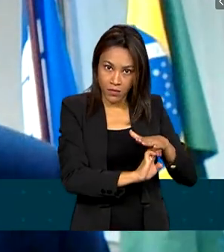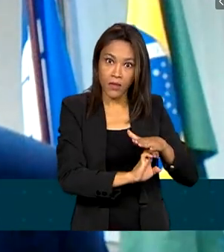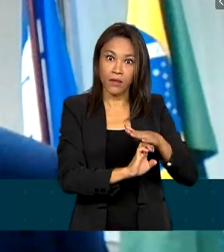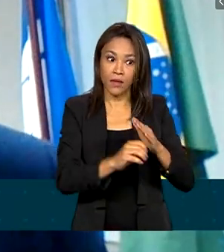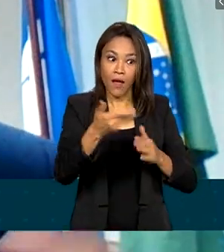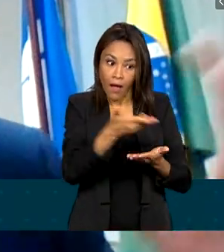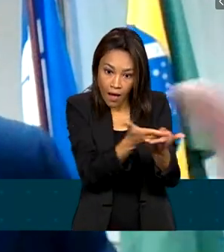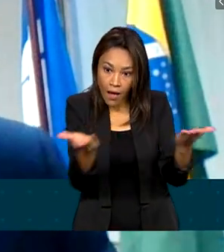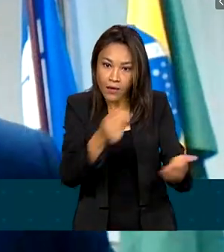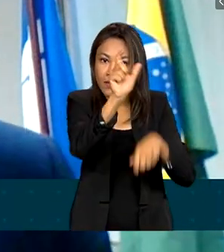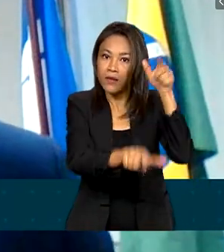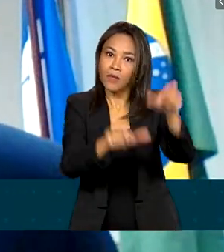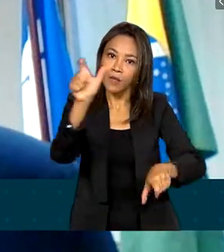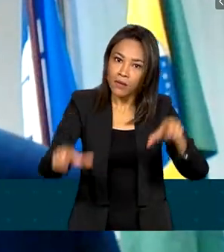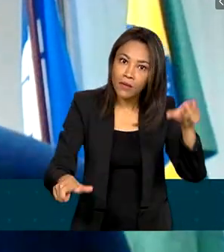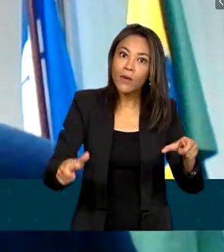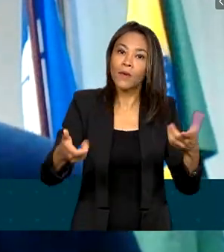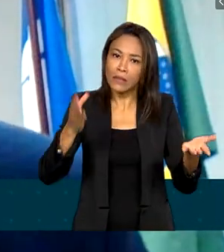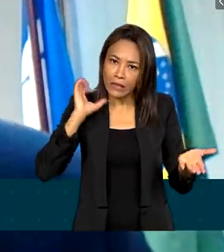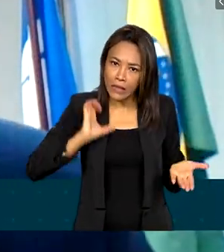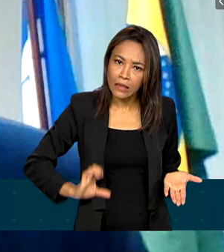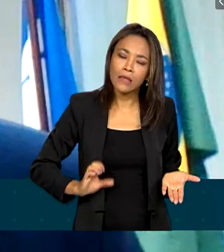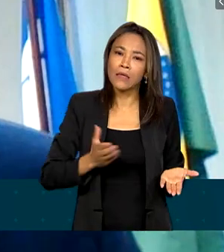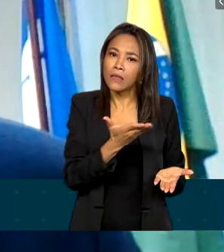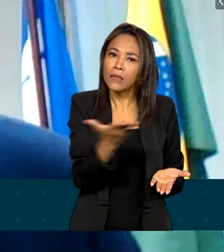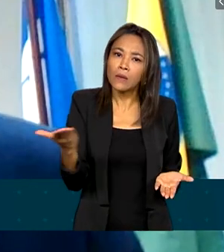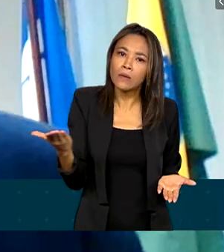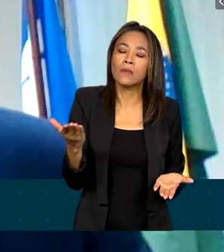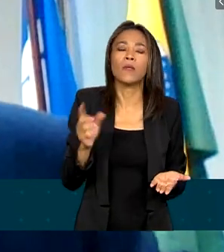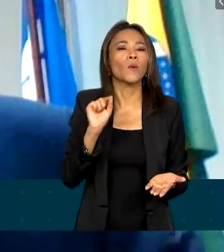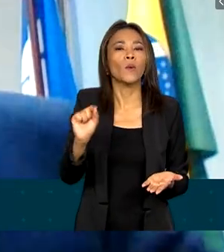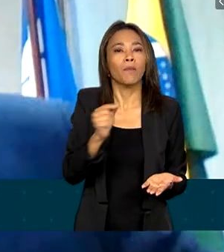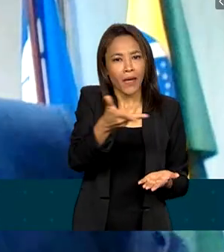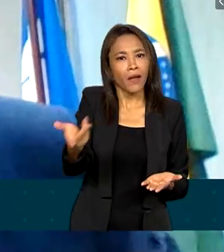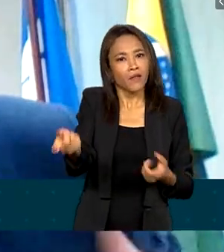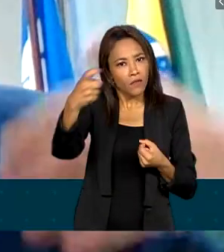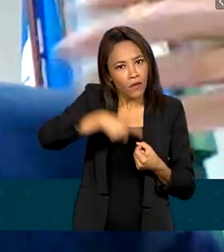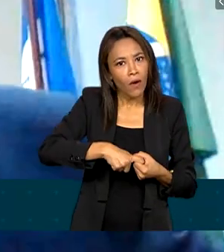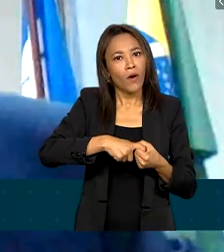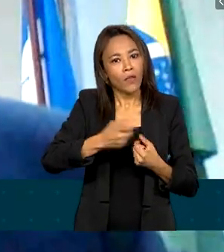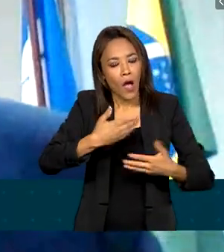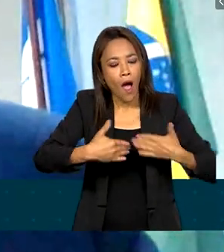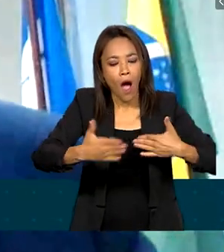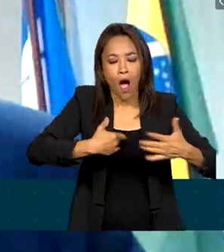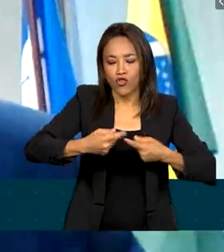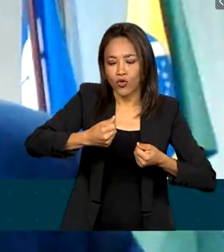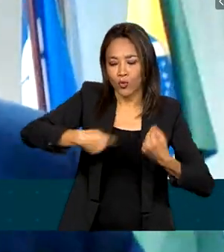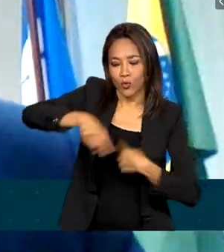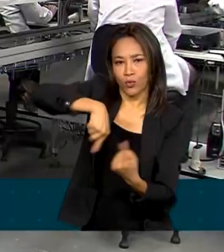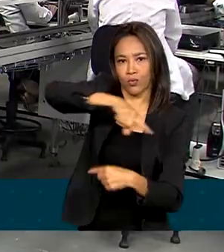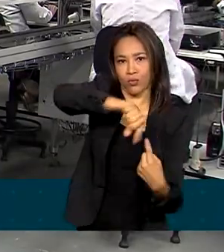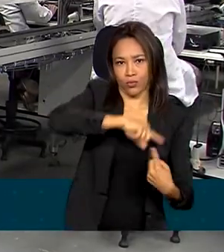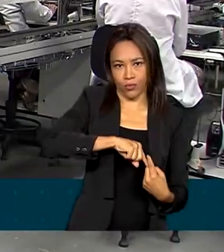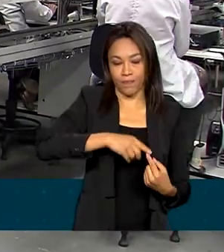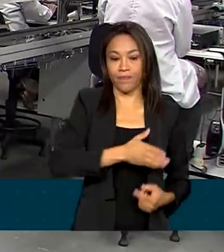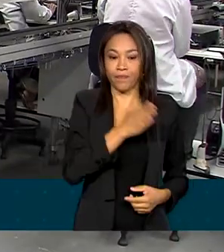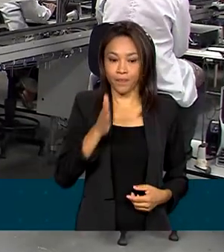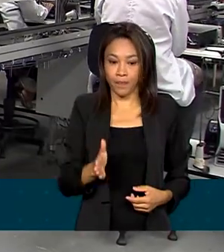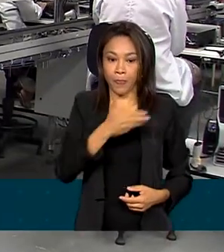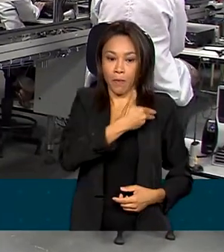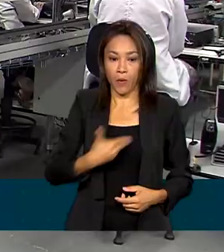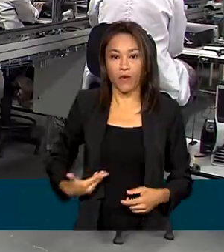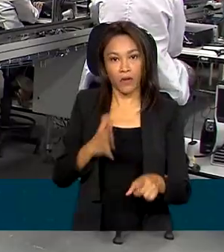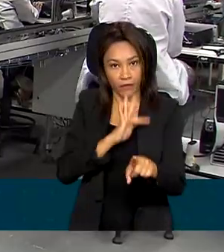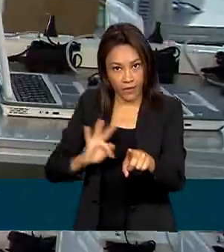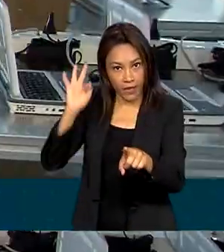essas pessoas, sejam cidadãos, sejam as empresas, para que elas voltem a movimentar a economia. Para o governo federal,